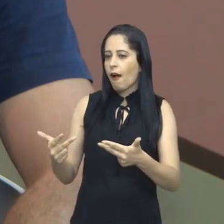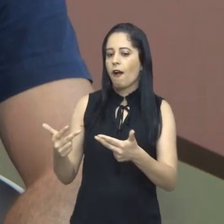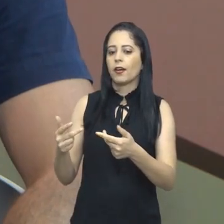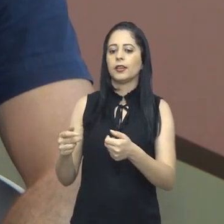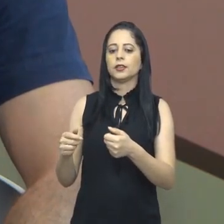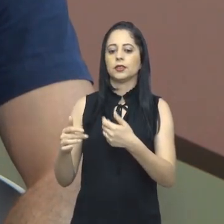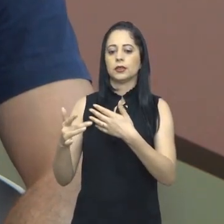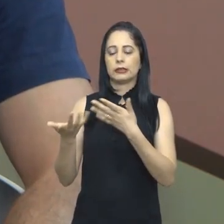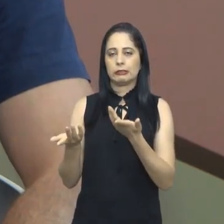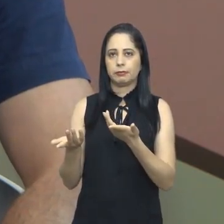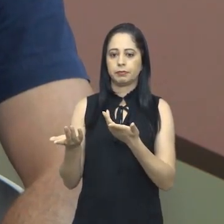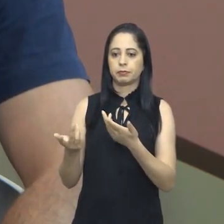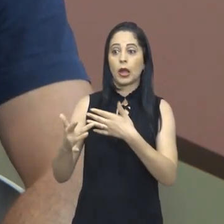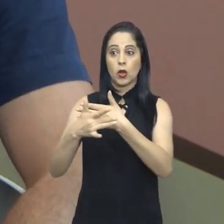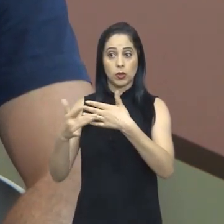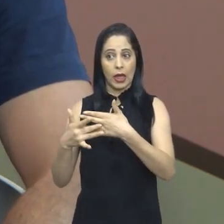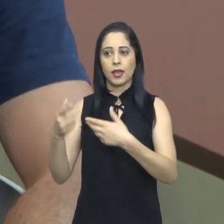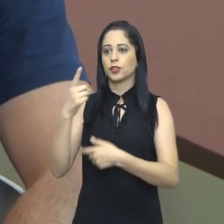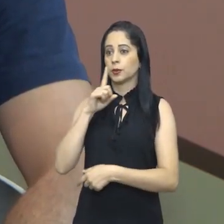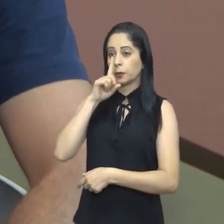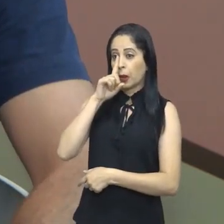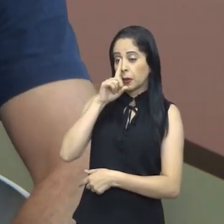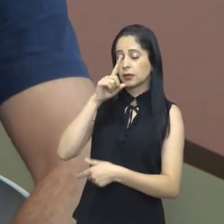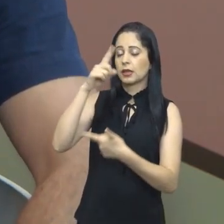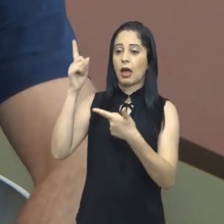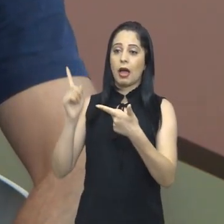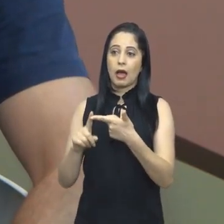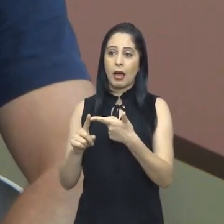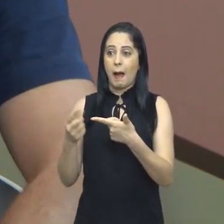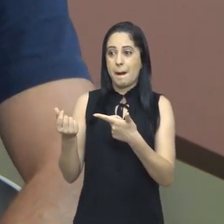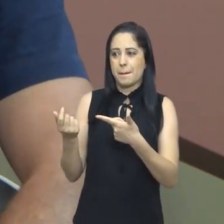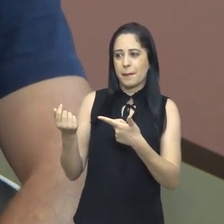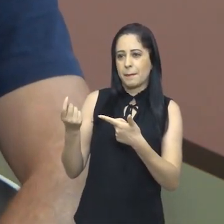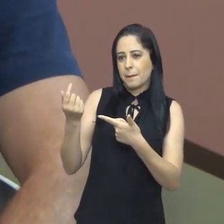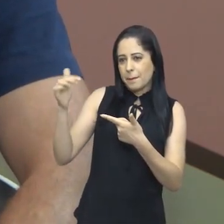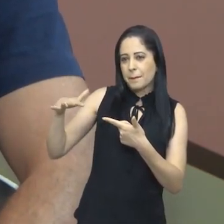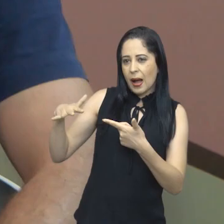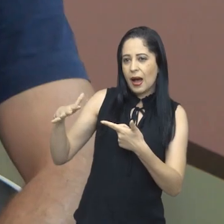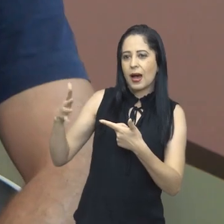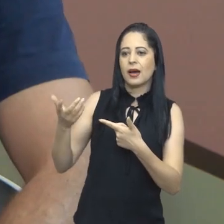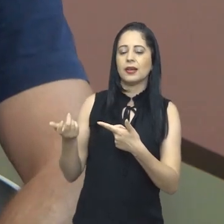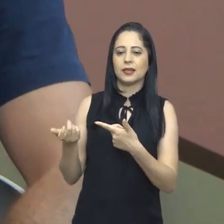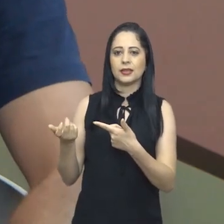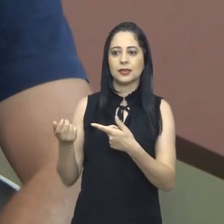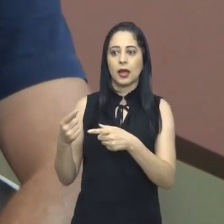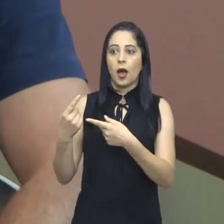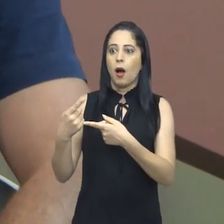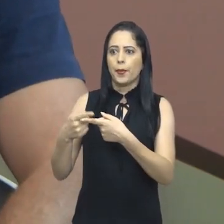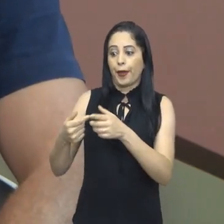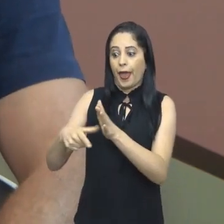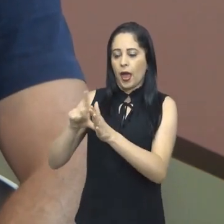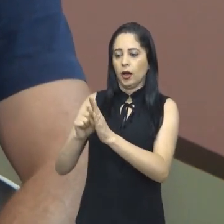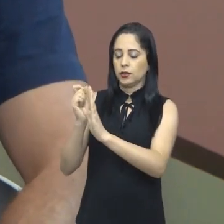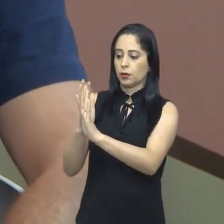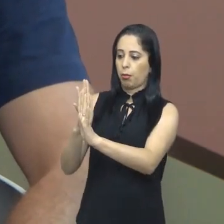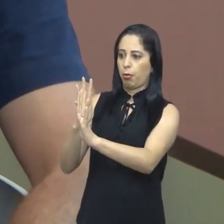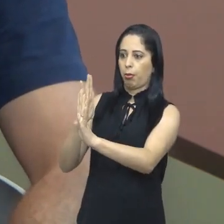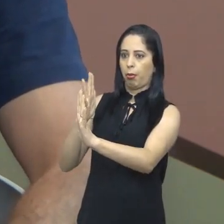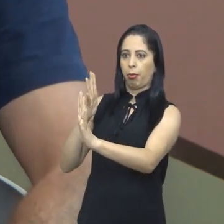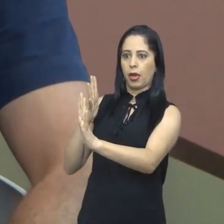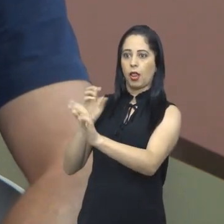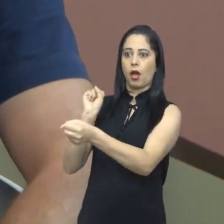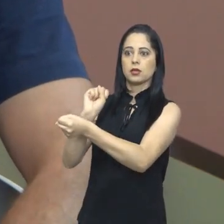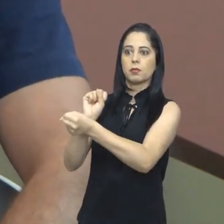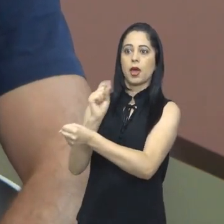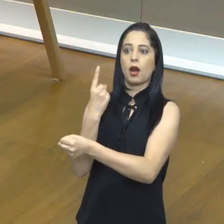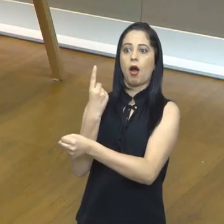todos, disponibilizou testes nasais, antígenos mais baratos, mais rápidos, né? Lembrando que no começo tinha uma fila de quase uma semana para sair um teste,